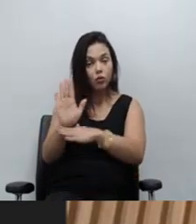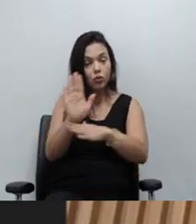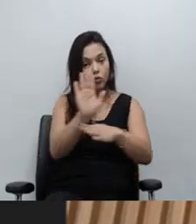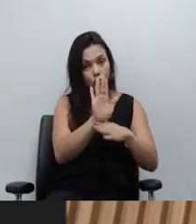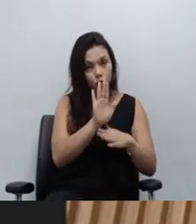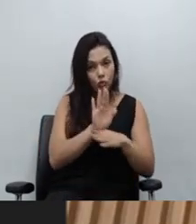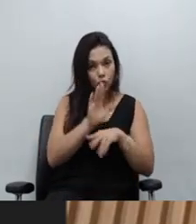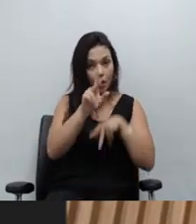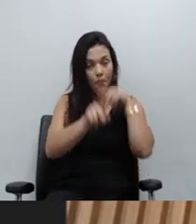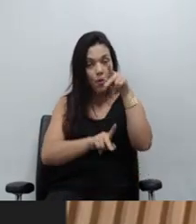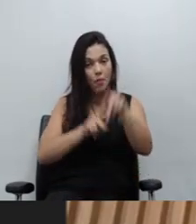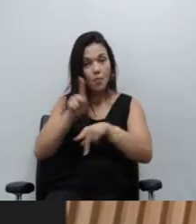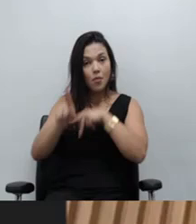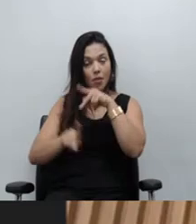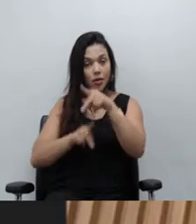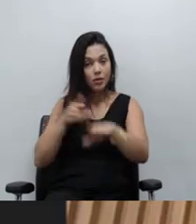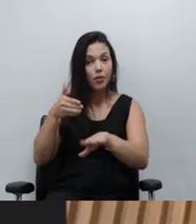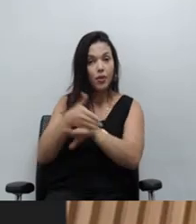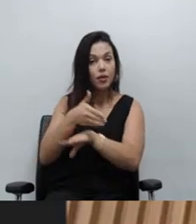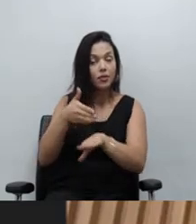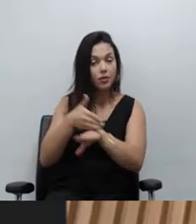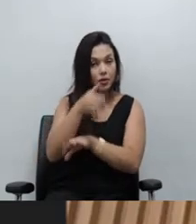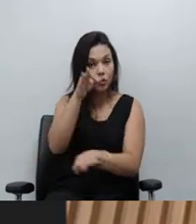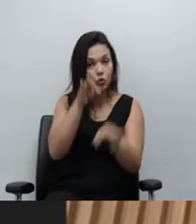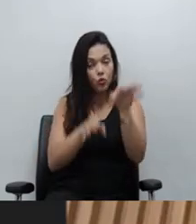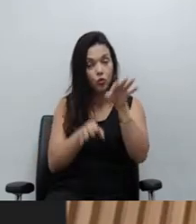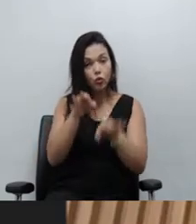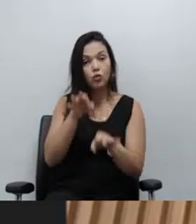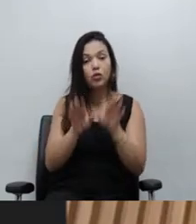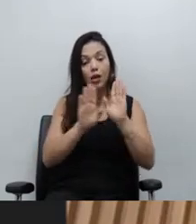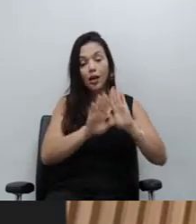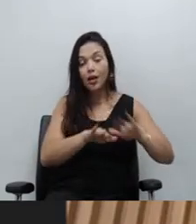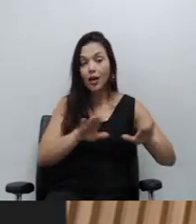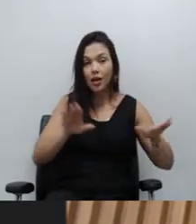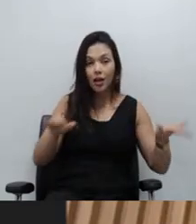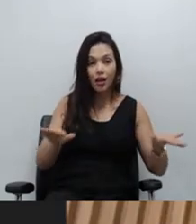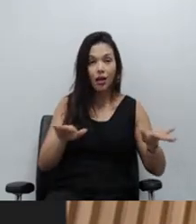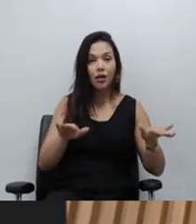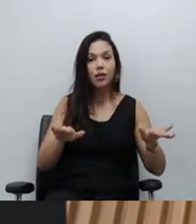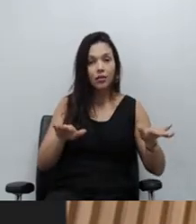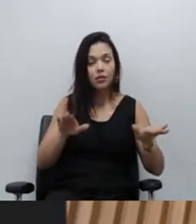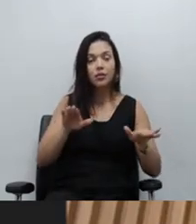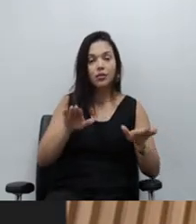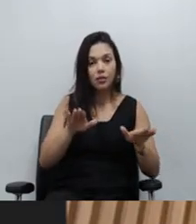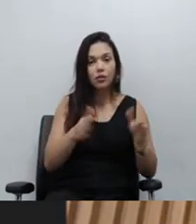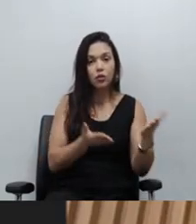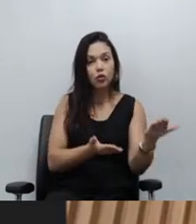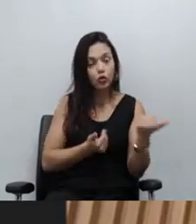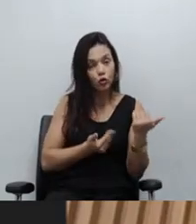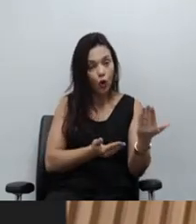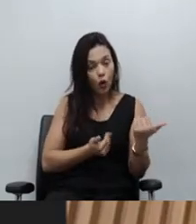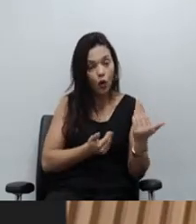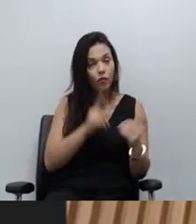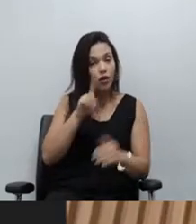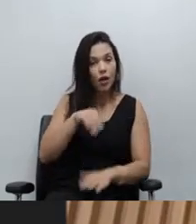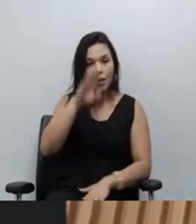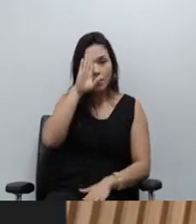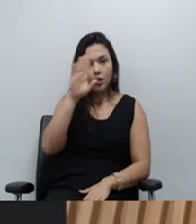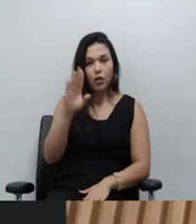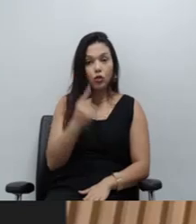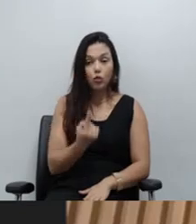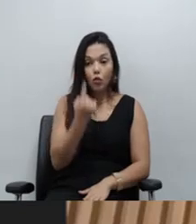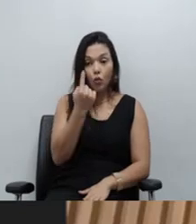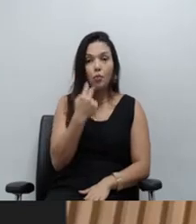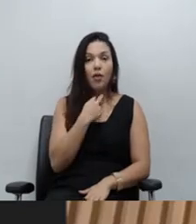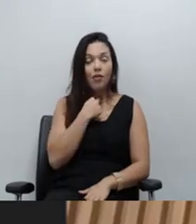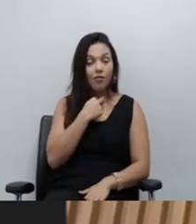no quesito acesso à justiça, as crianças e adolescentes são o nosso público prioritário. Se a gente tivesse uma vaga, essa